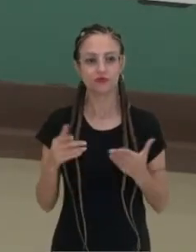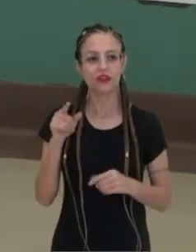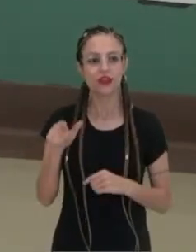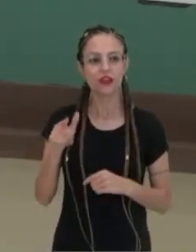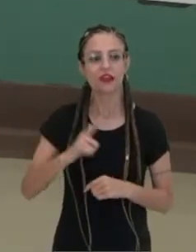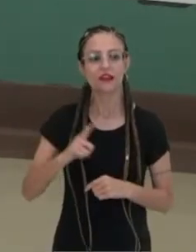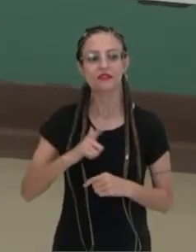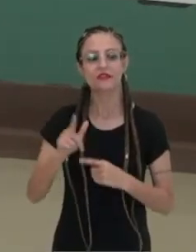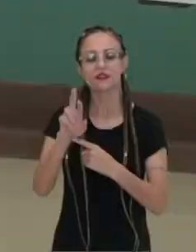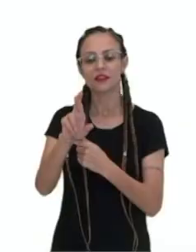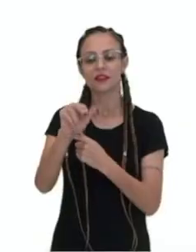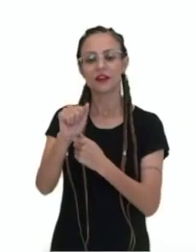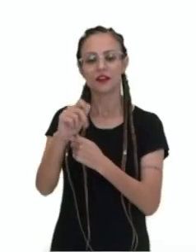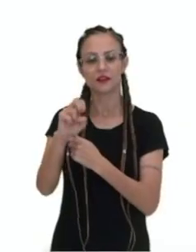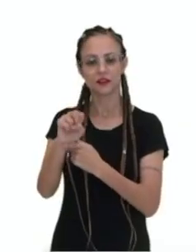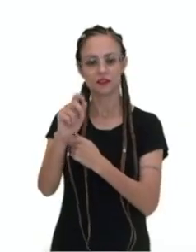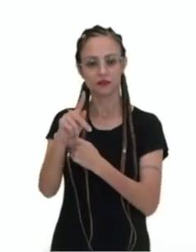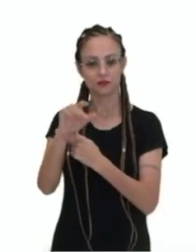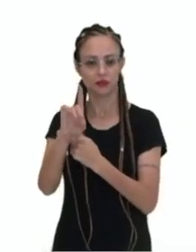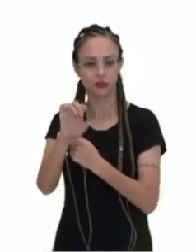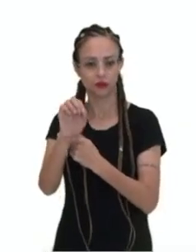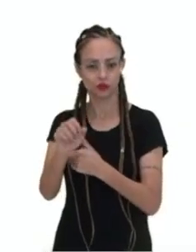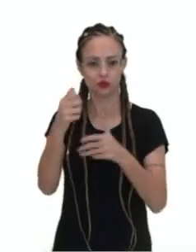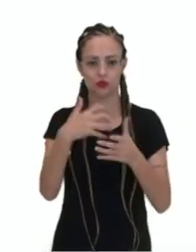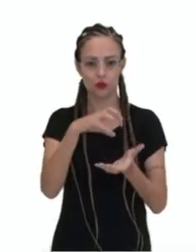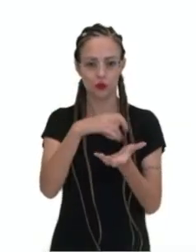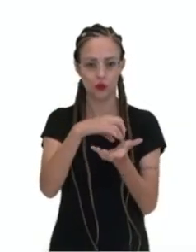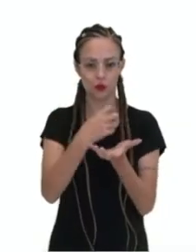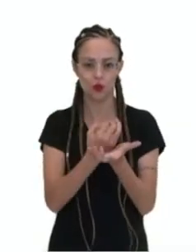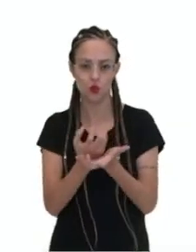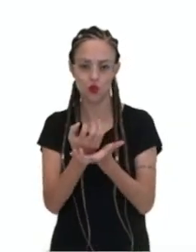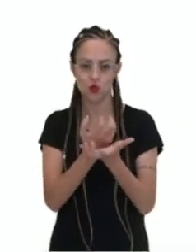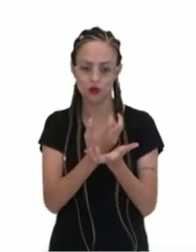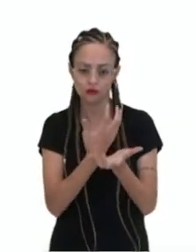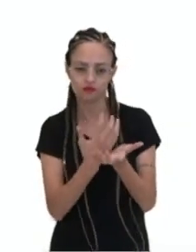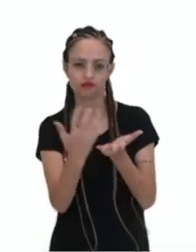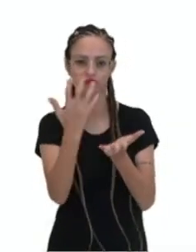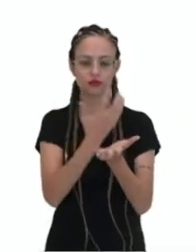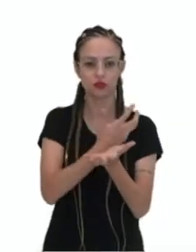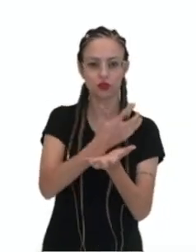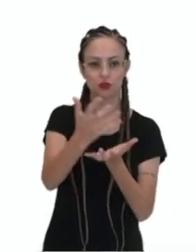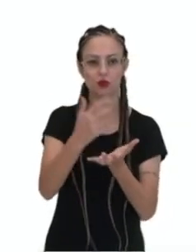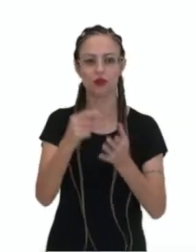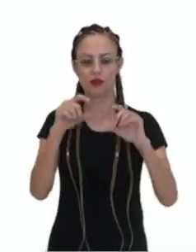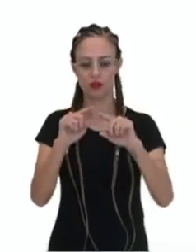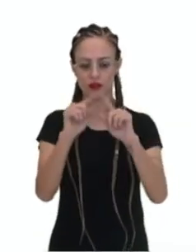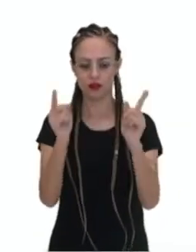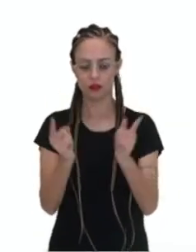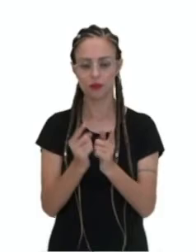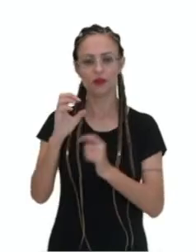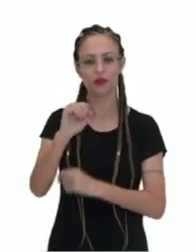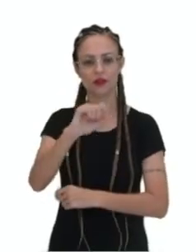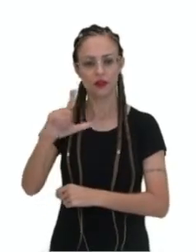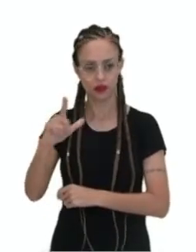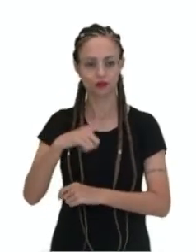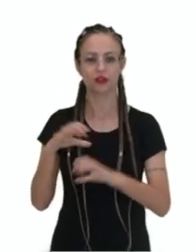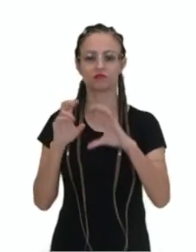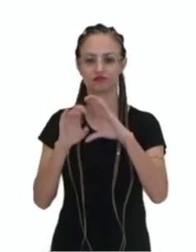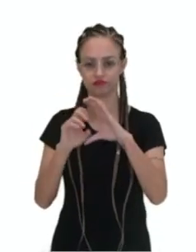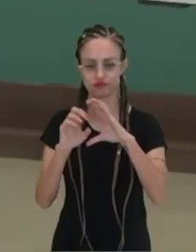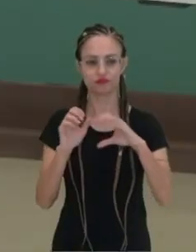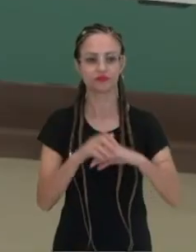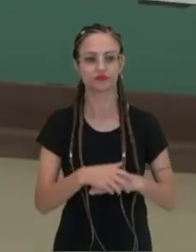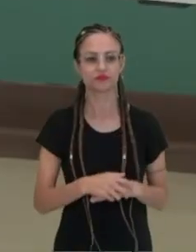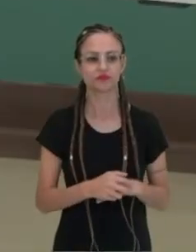raspador presente em ouriços do mar, que possui cinco placas calcárias, bem luminosas.